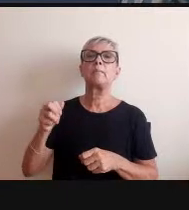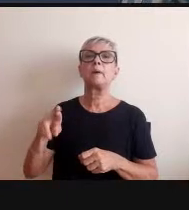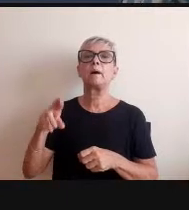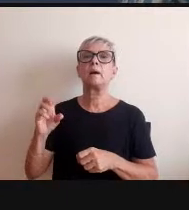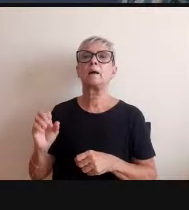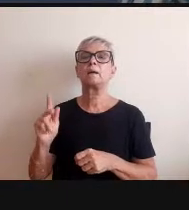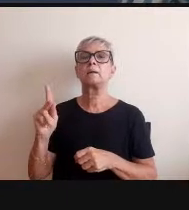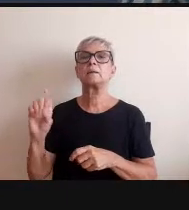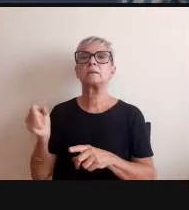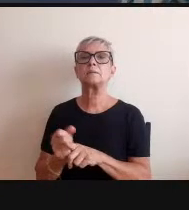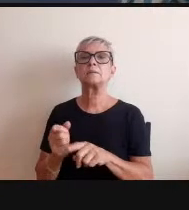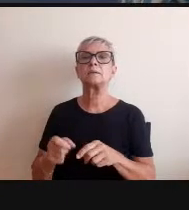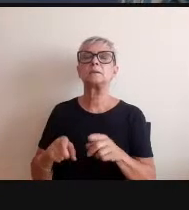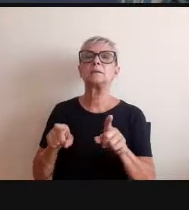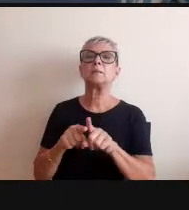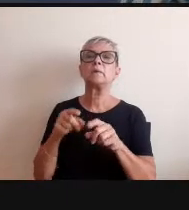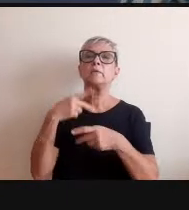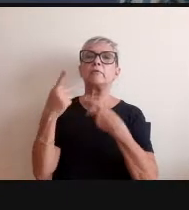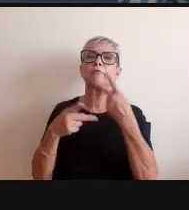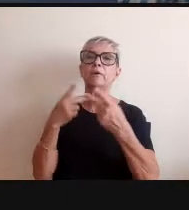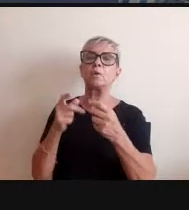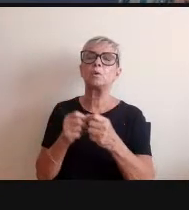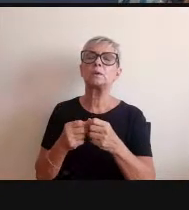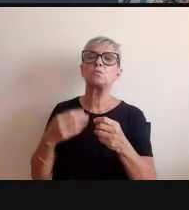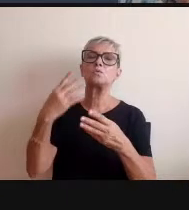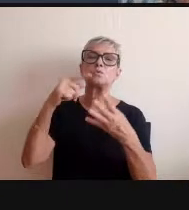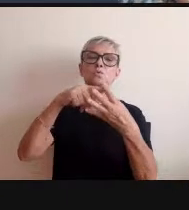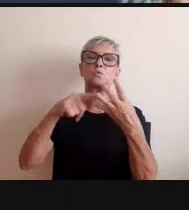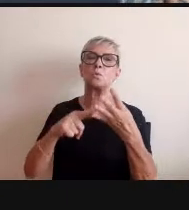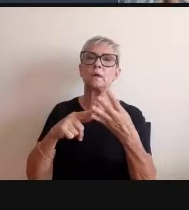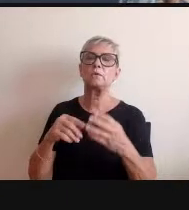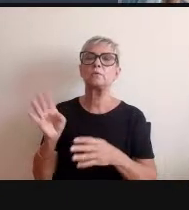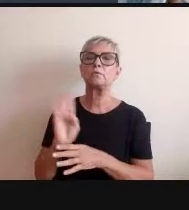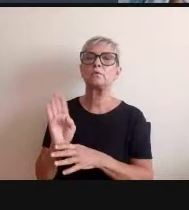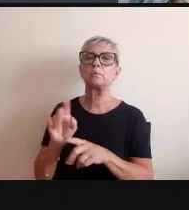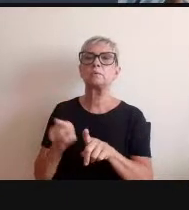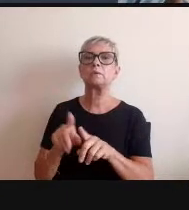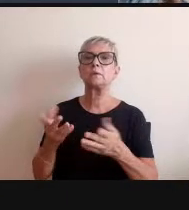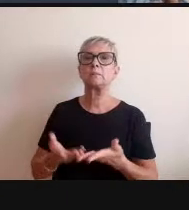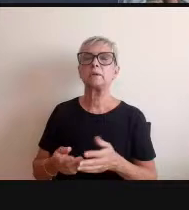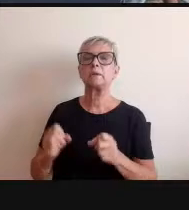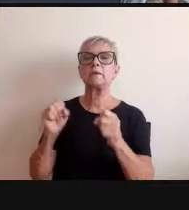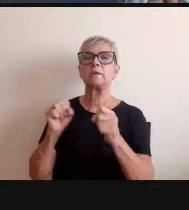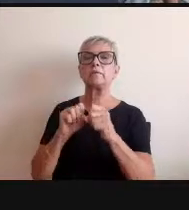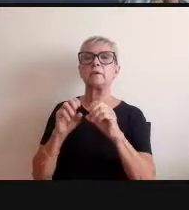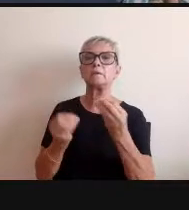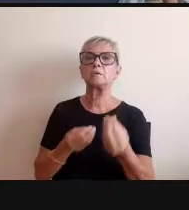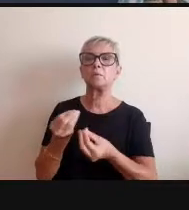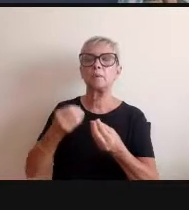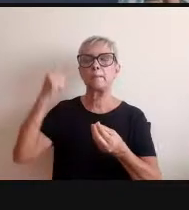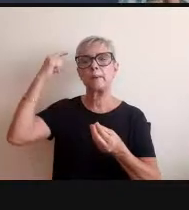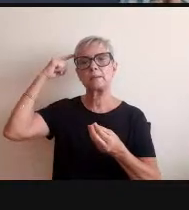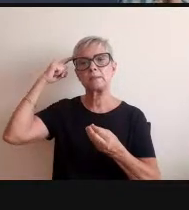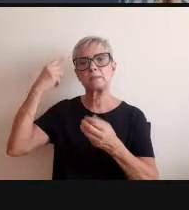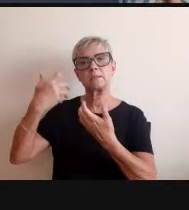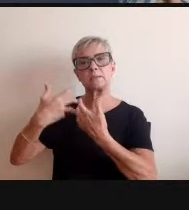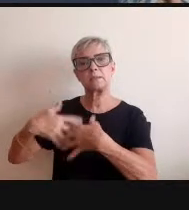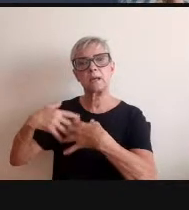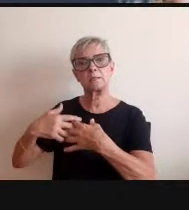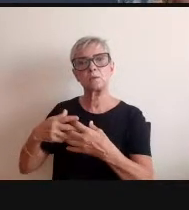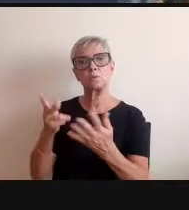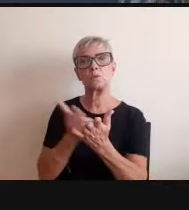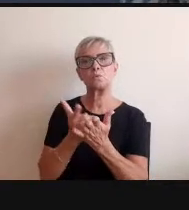cerimônia do Oscar que foi um dos quatro filmes que fez com que ele pensasse em seguir a carreira